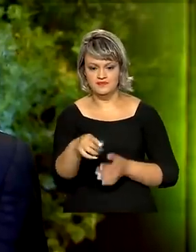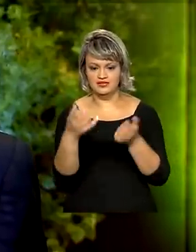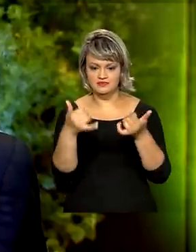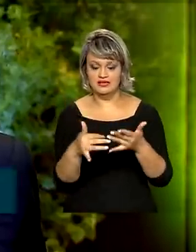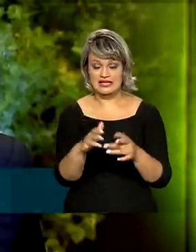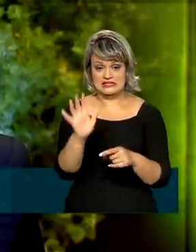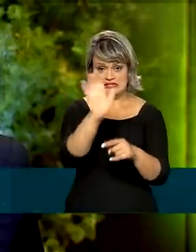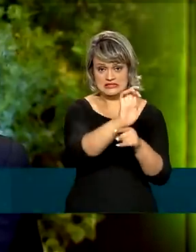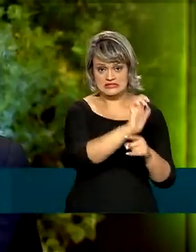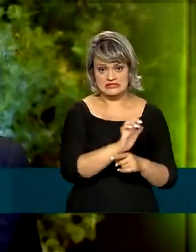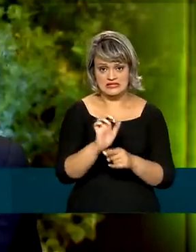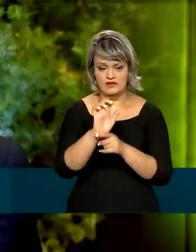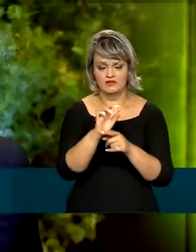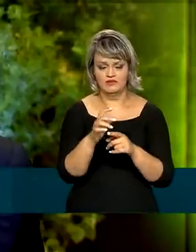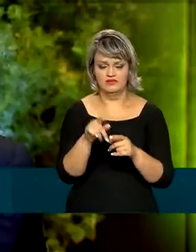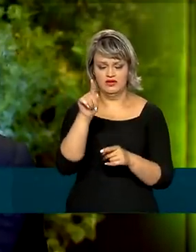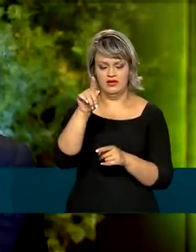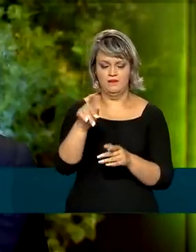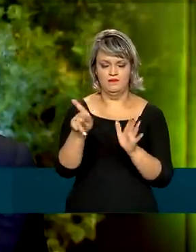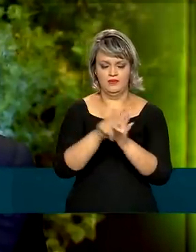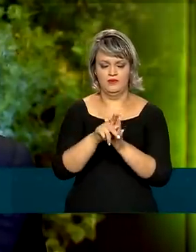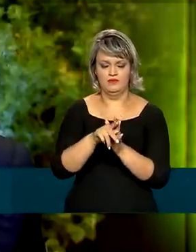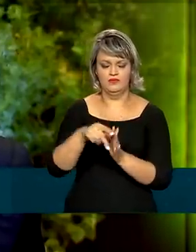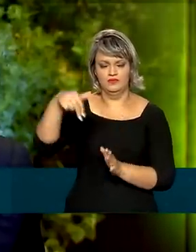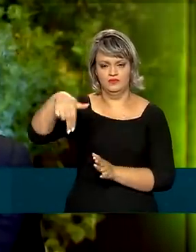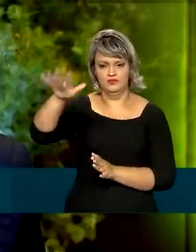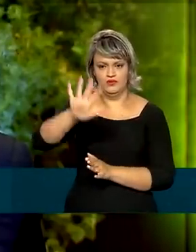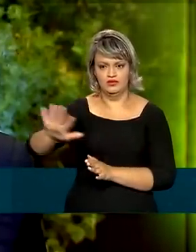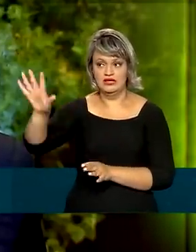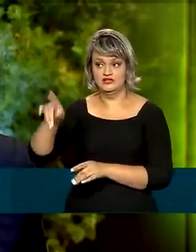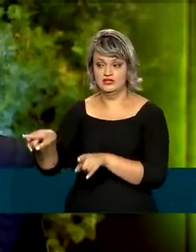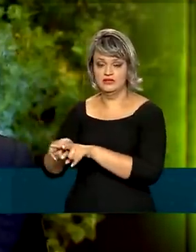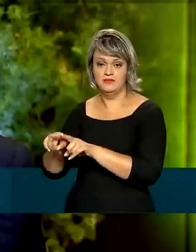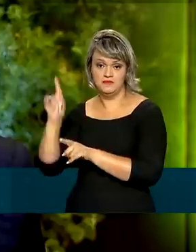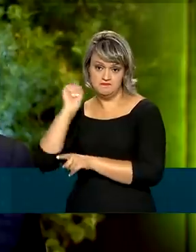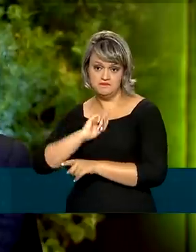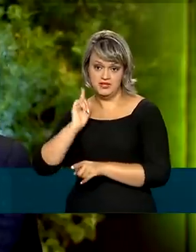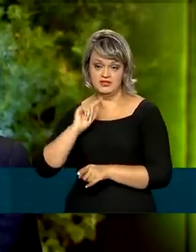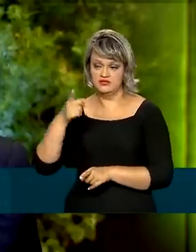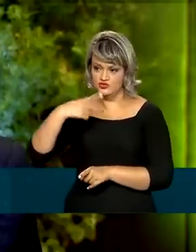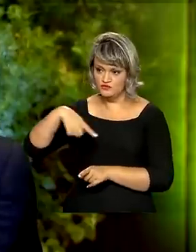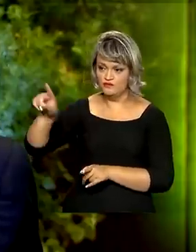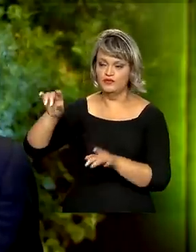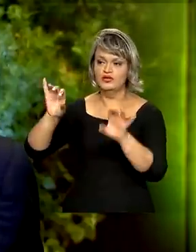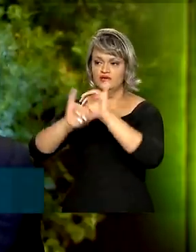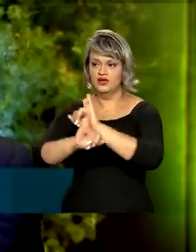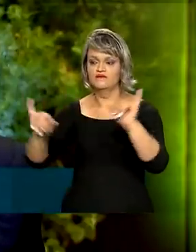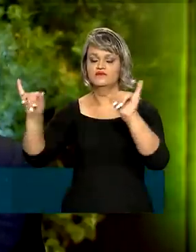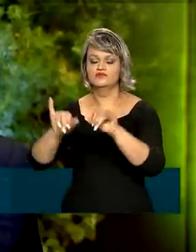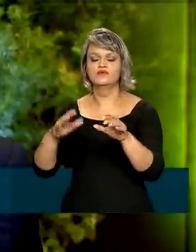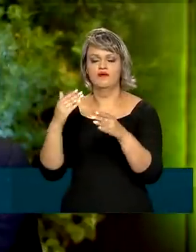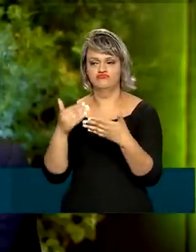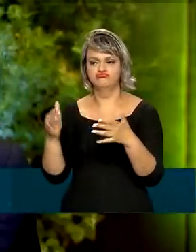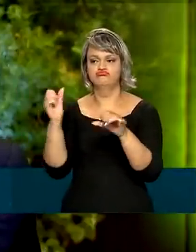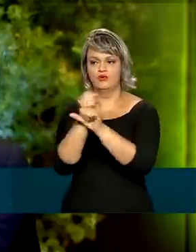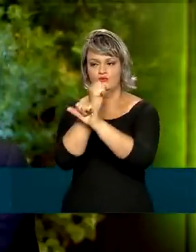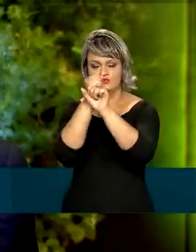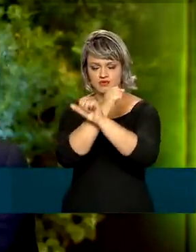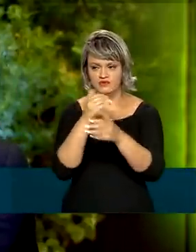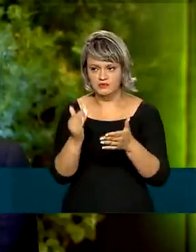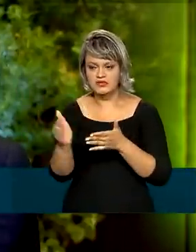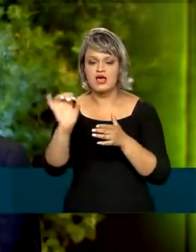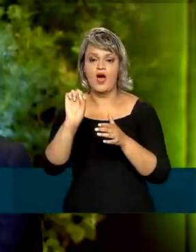estado que estivemos do Nordeste Brasileiro e no Norte de Minas Gerais, nós anunciamos obras, nós entregamos realizações,